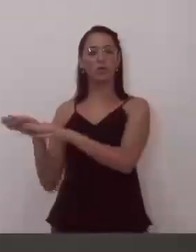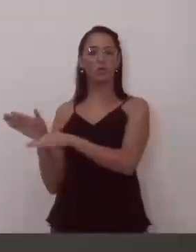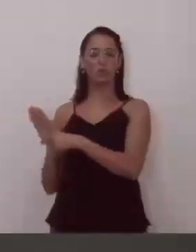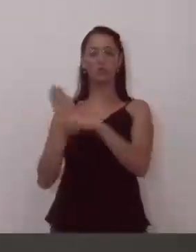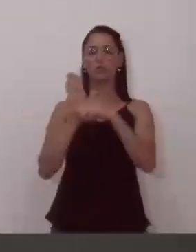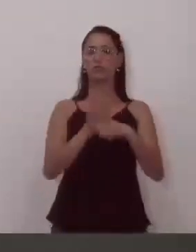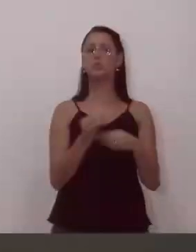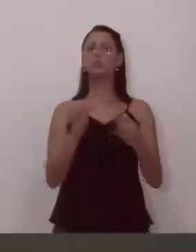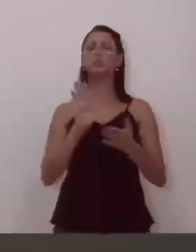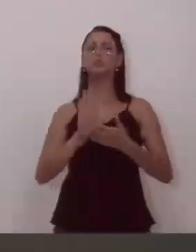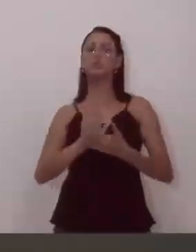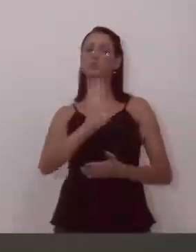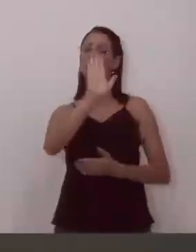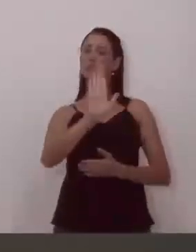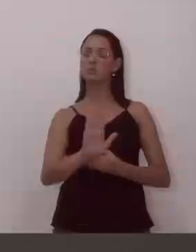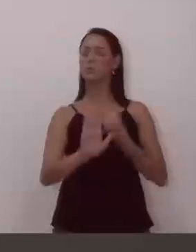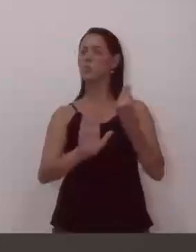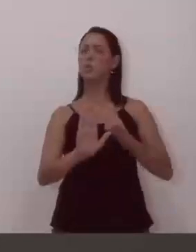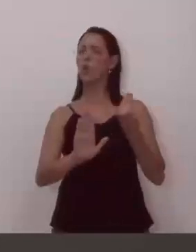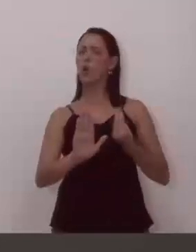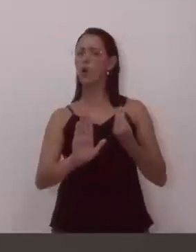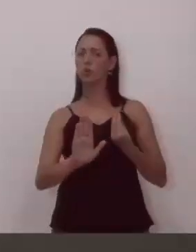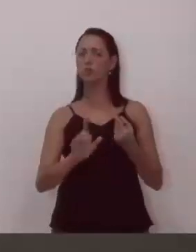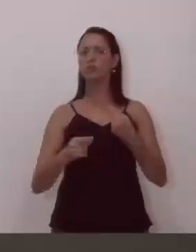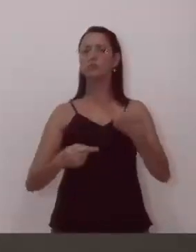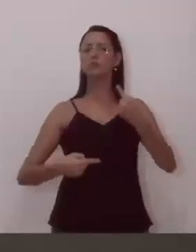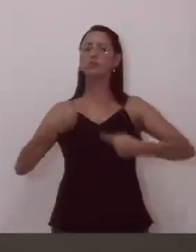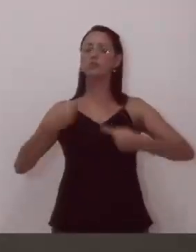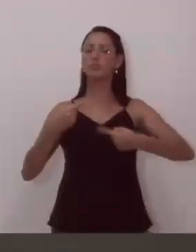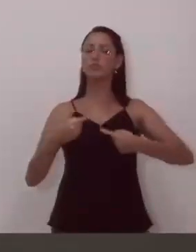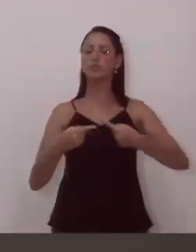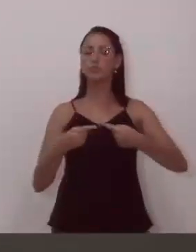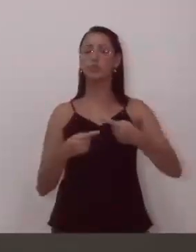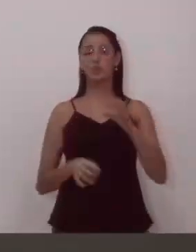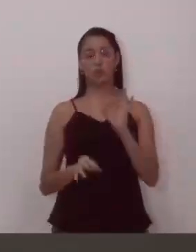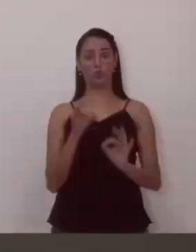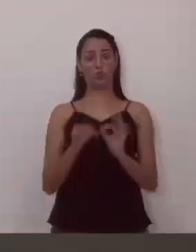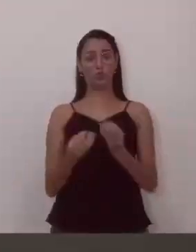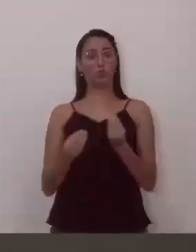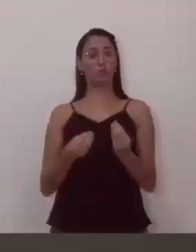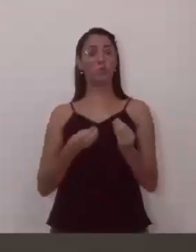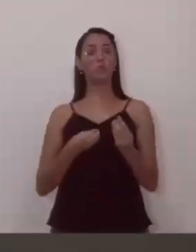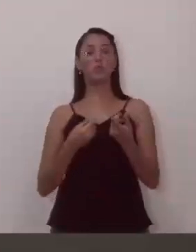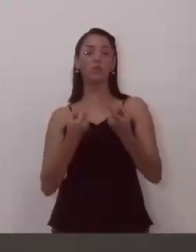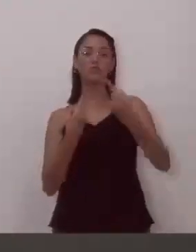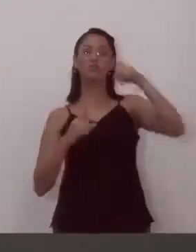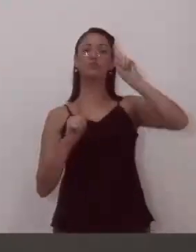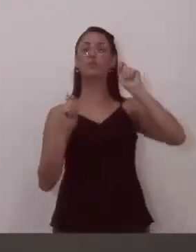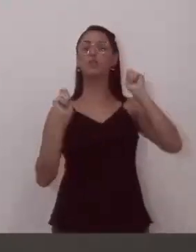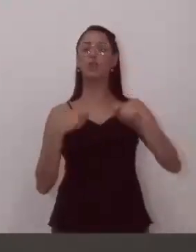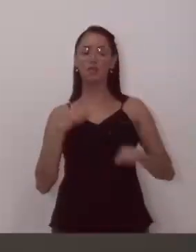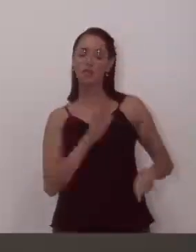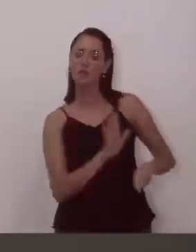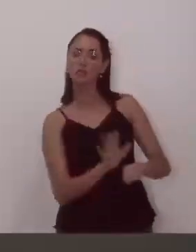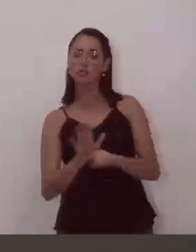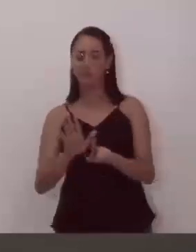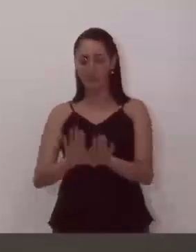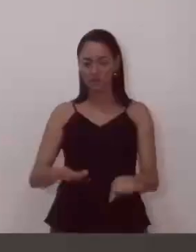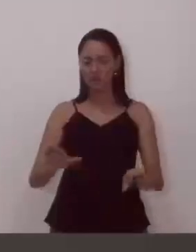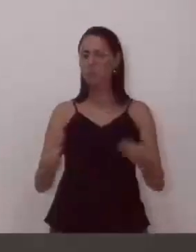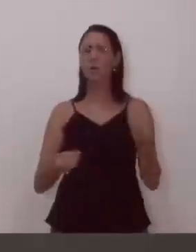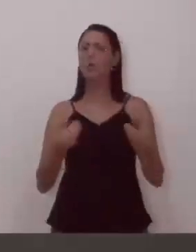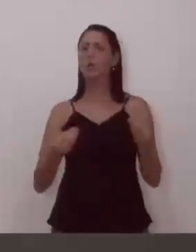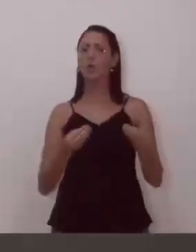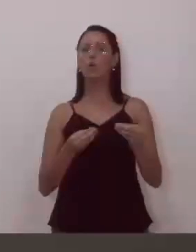juridicamente que é perfeito a transformação dos cargos delas, elas serem